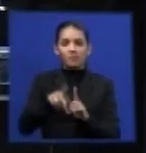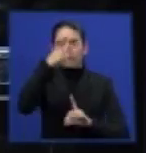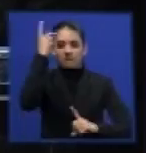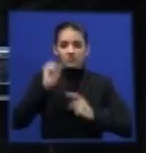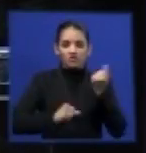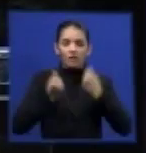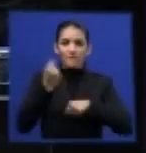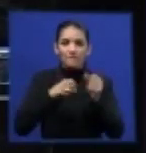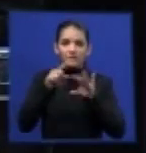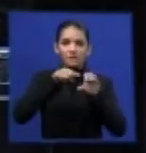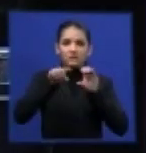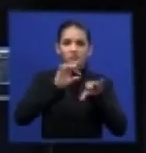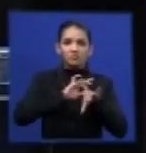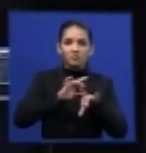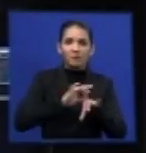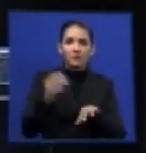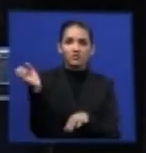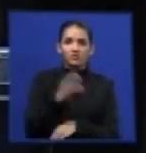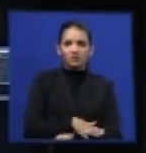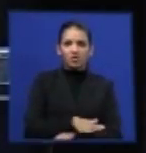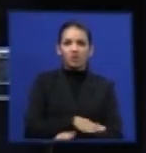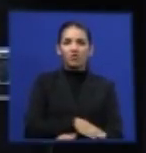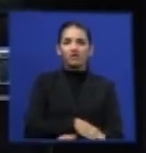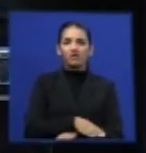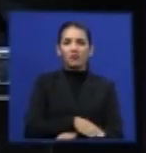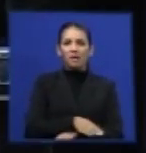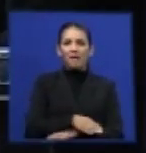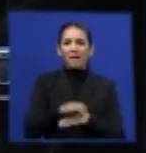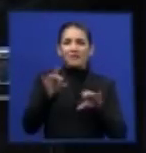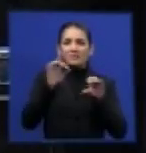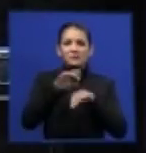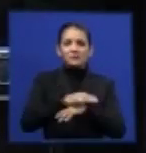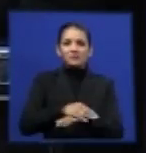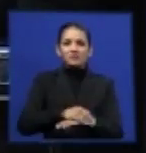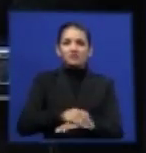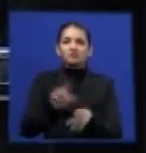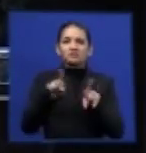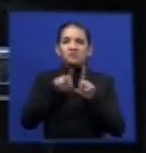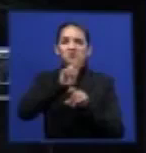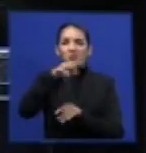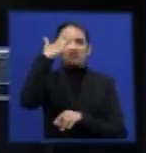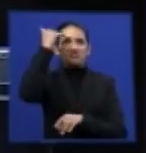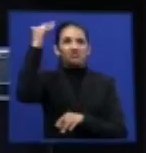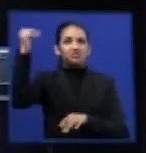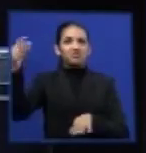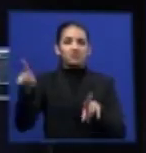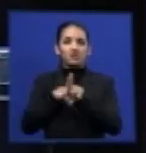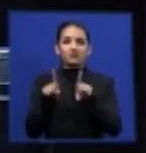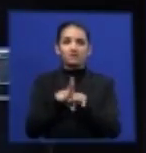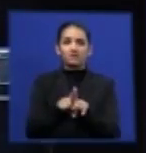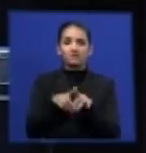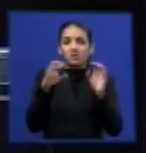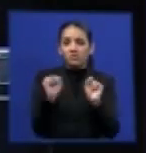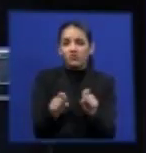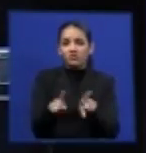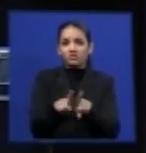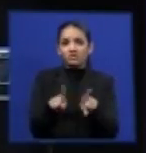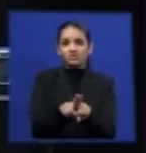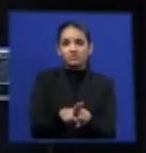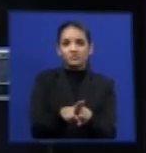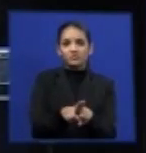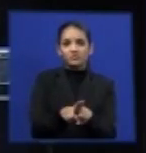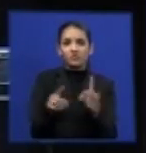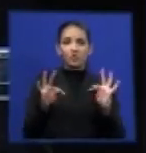pneus novos, Codia, Michelin, Epirelli, Companhia Limitada, permite a eles deixar